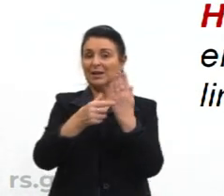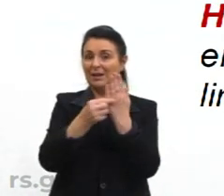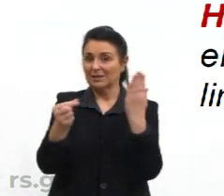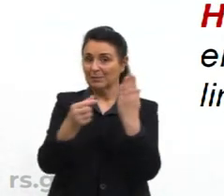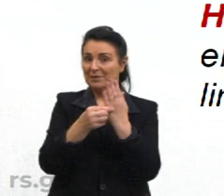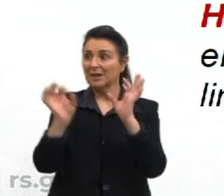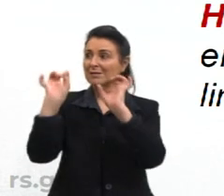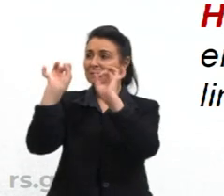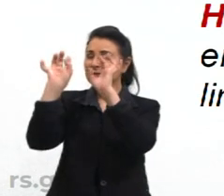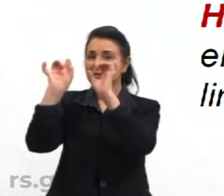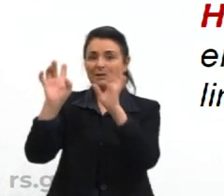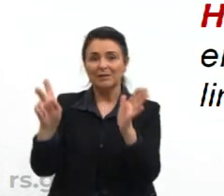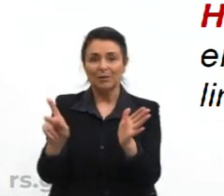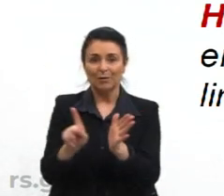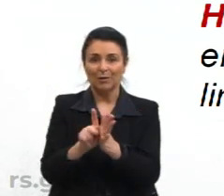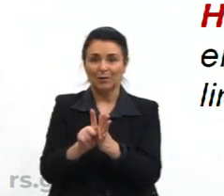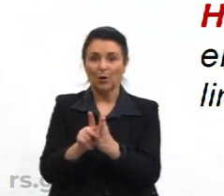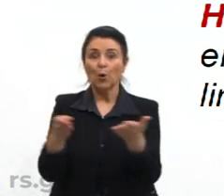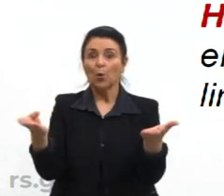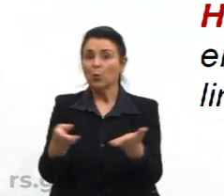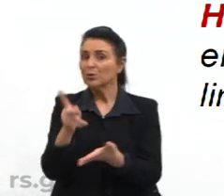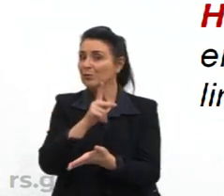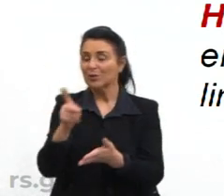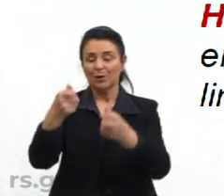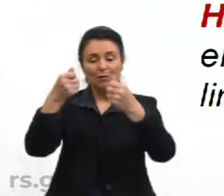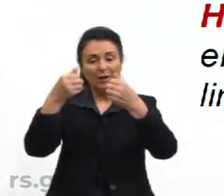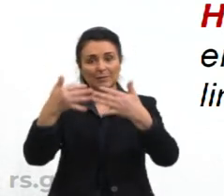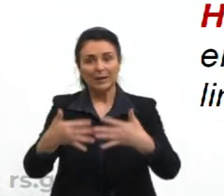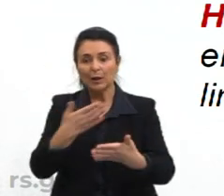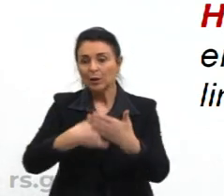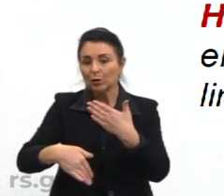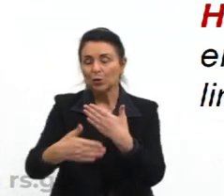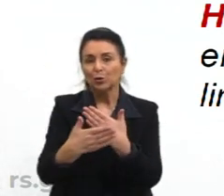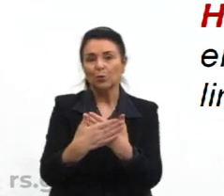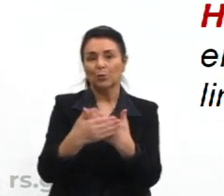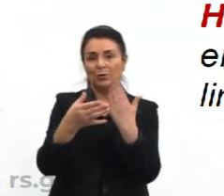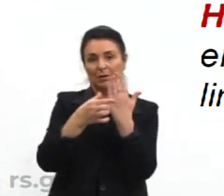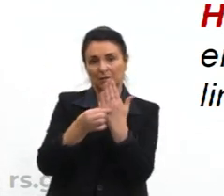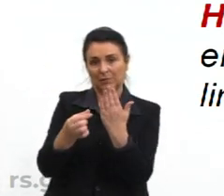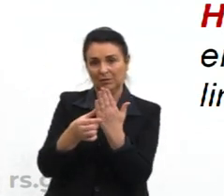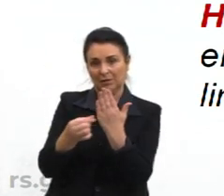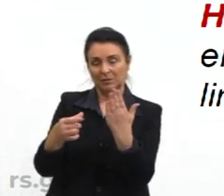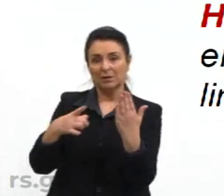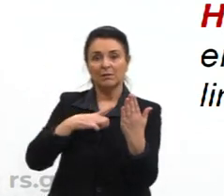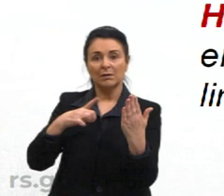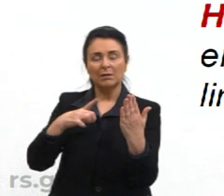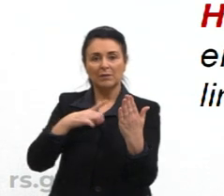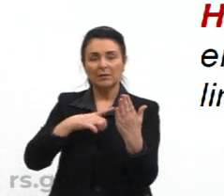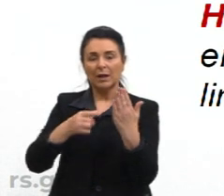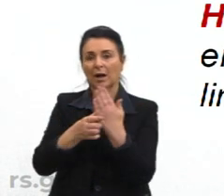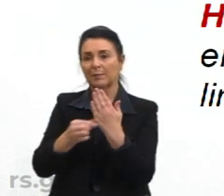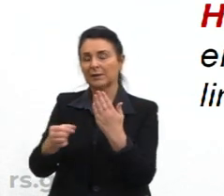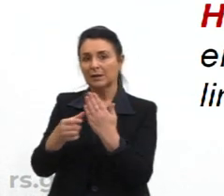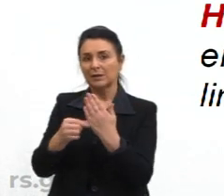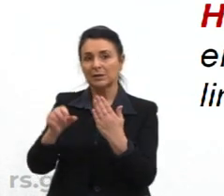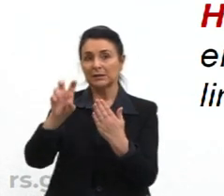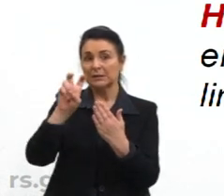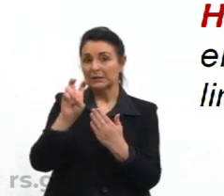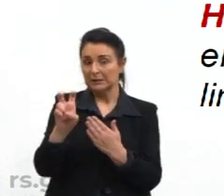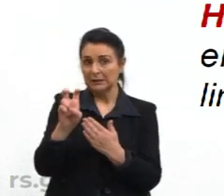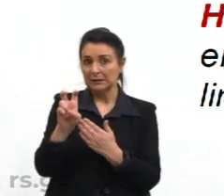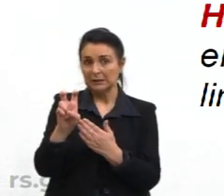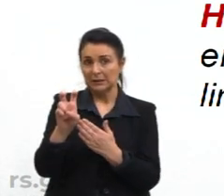específicas. Hoje, não vamos nos deter em todas elas, mas temos a habilidade 5, associar